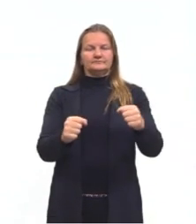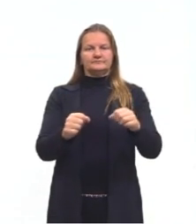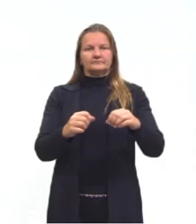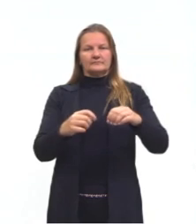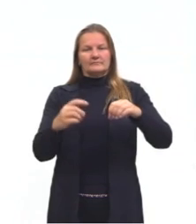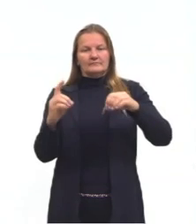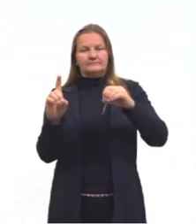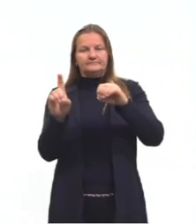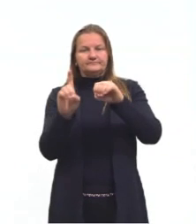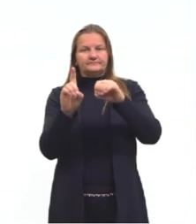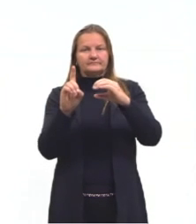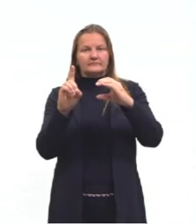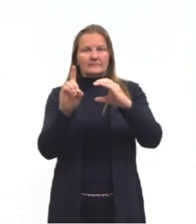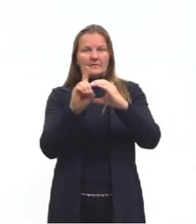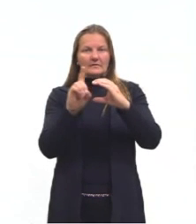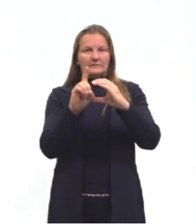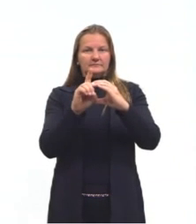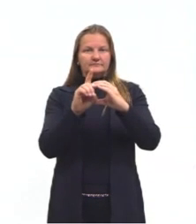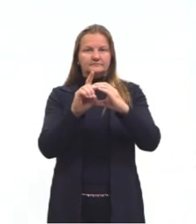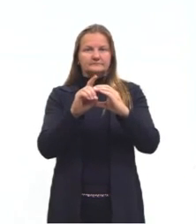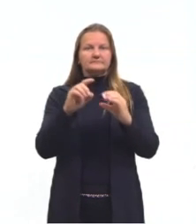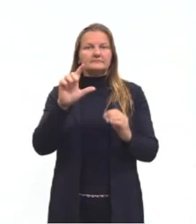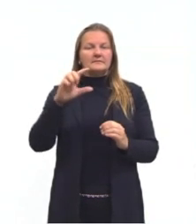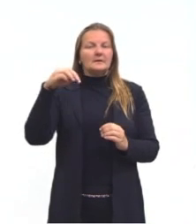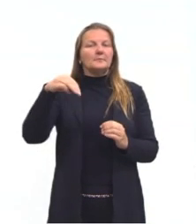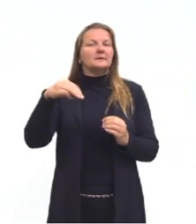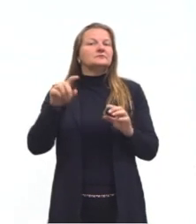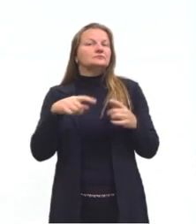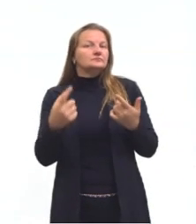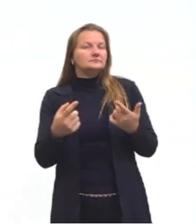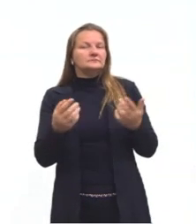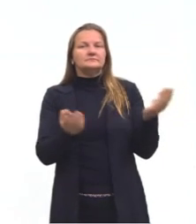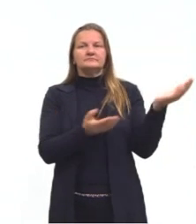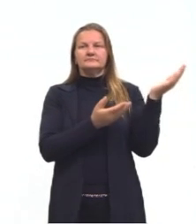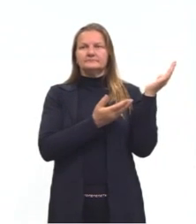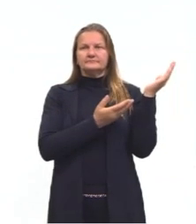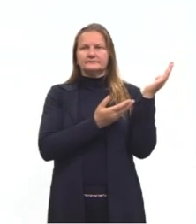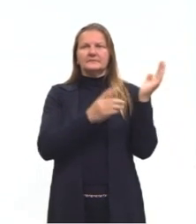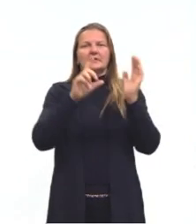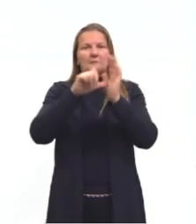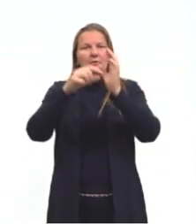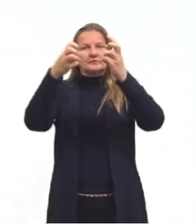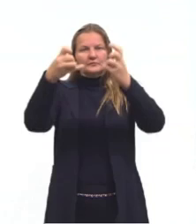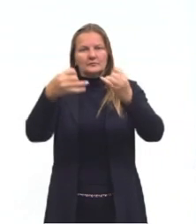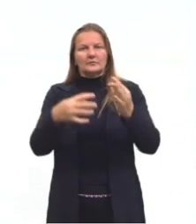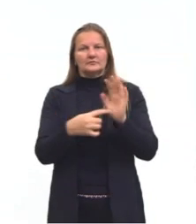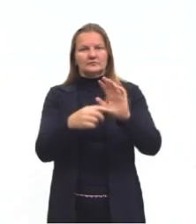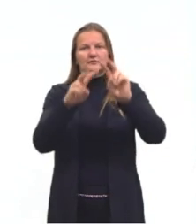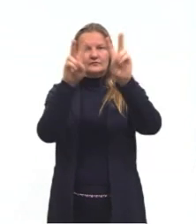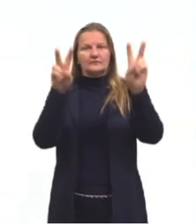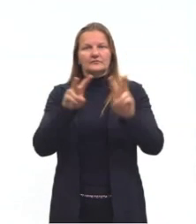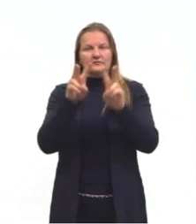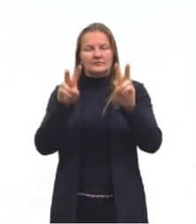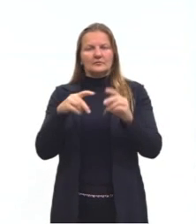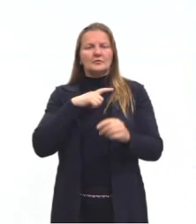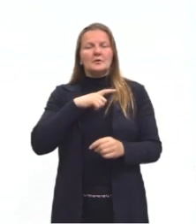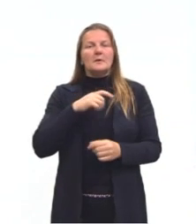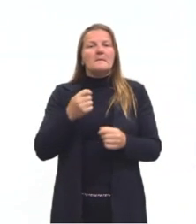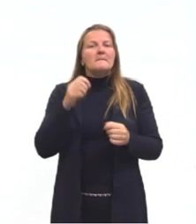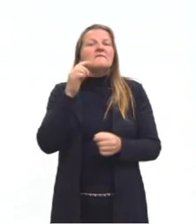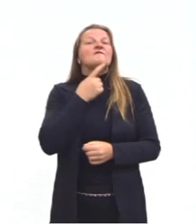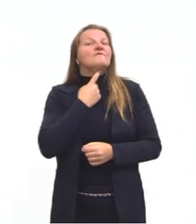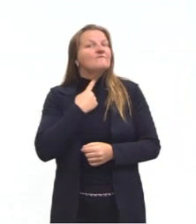do pneu mede L metros, conforme indicado na imagem que eu já vou mostrar para vocês, pretende obter uma